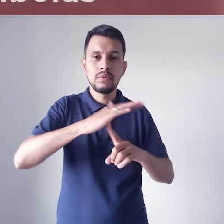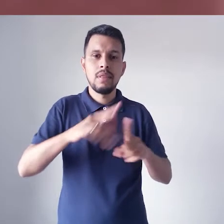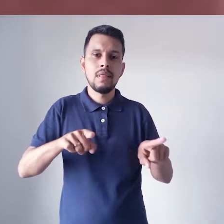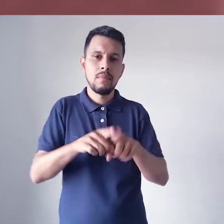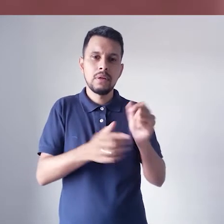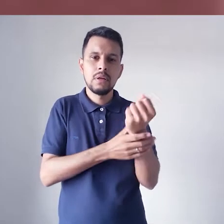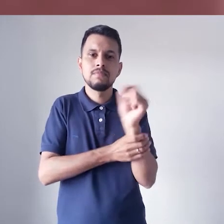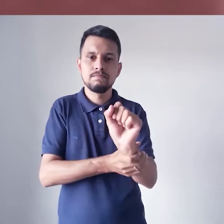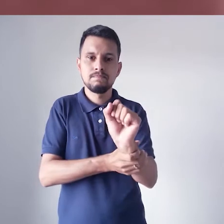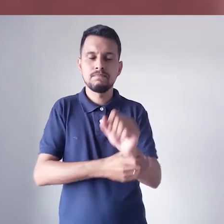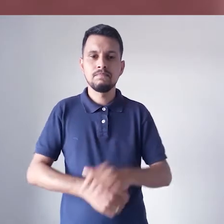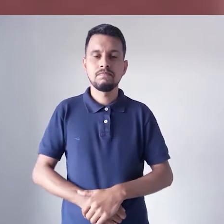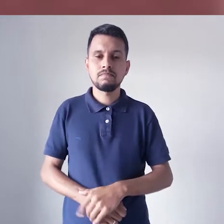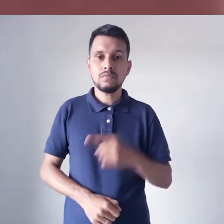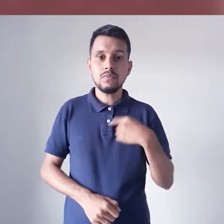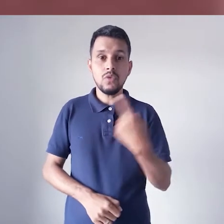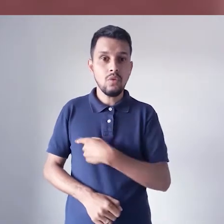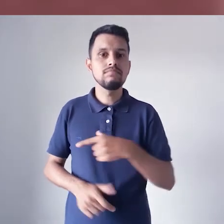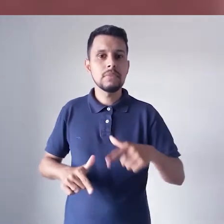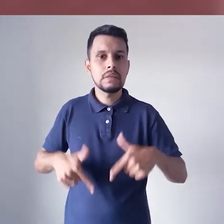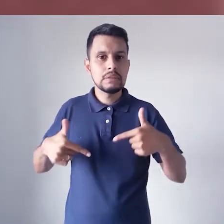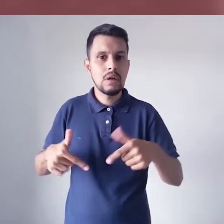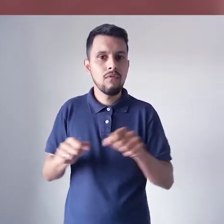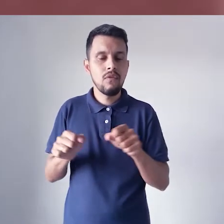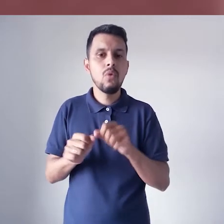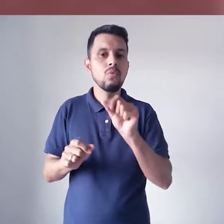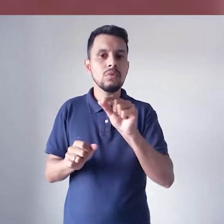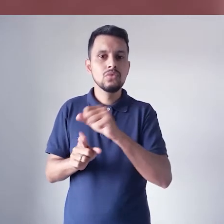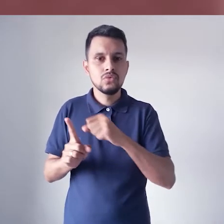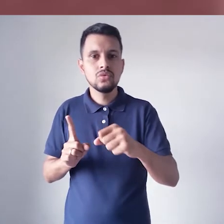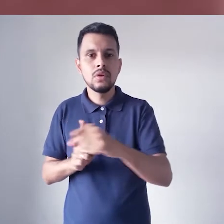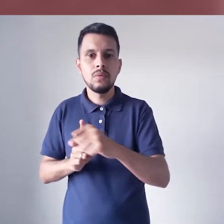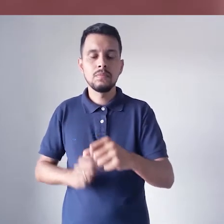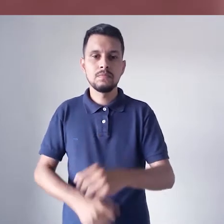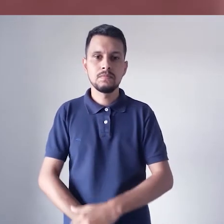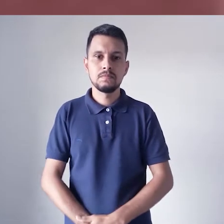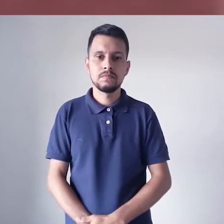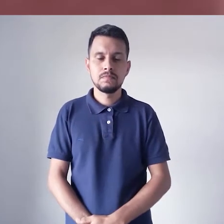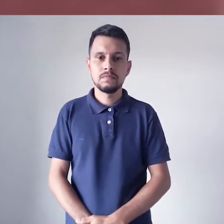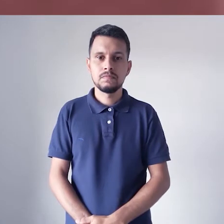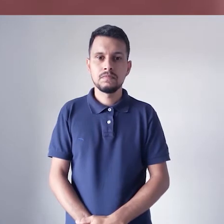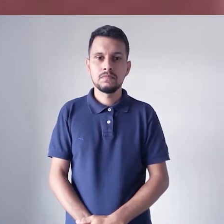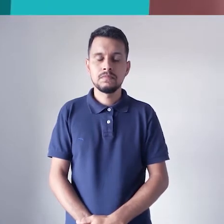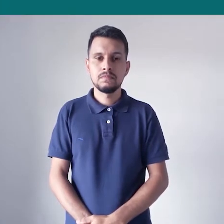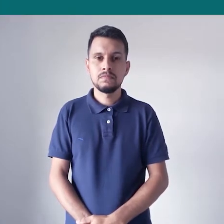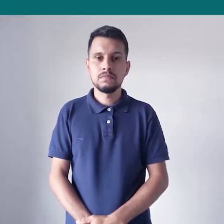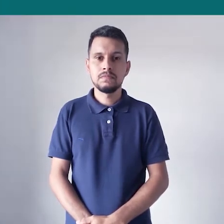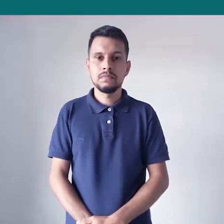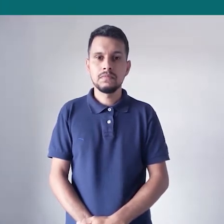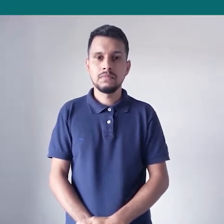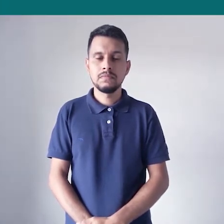quilombolas. A gente está trabalhando muito nesse sentido, e eu acho que isso é um dos pontos fundamentais da missão social do museu.